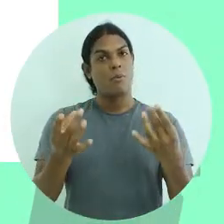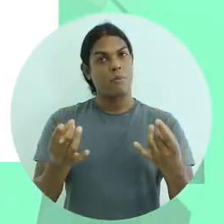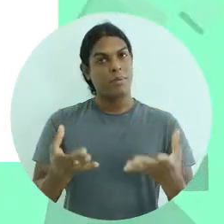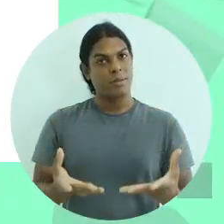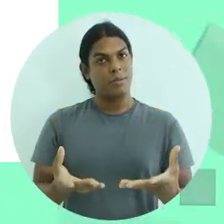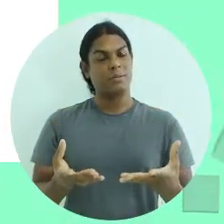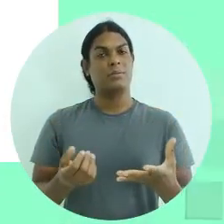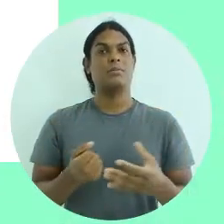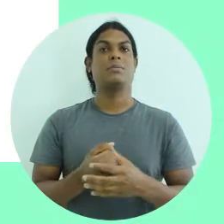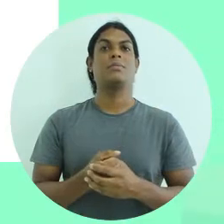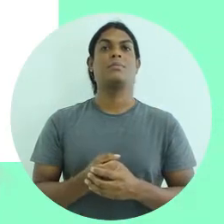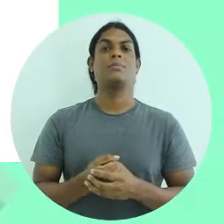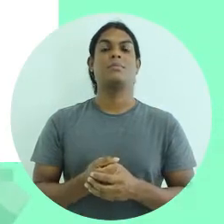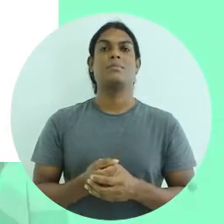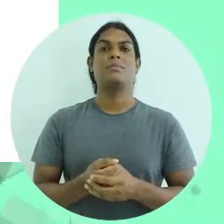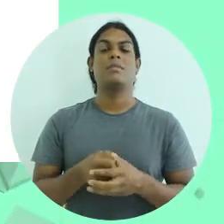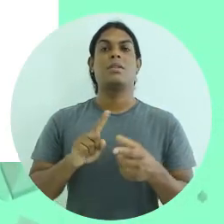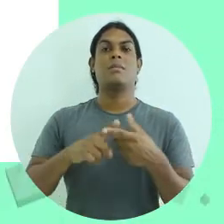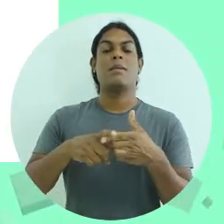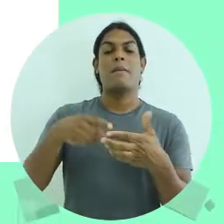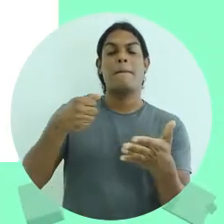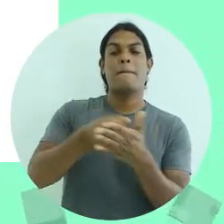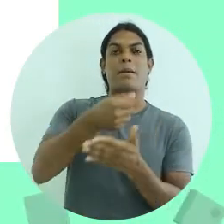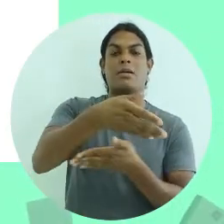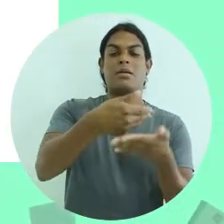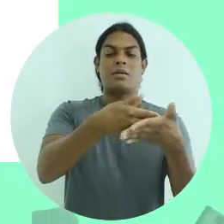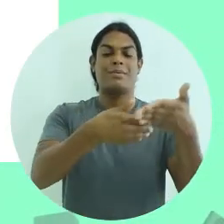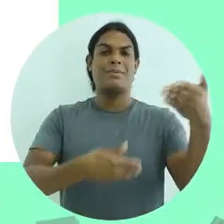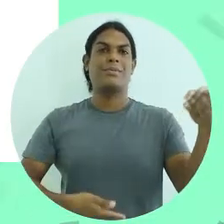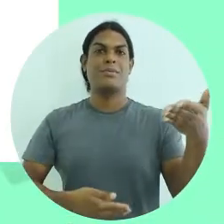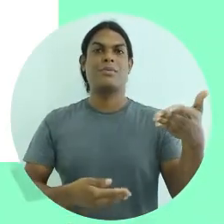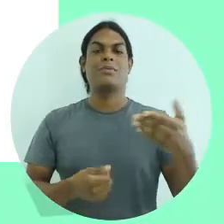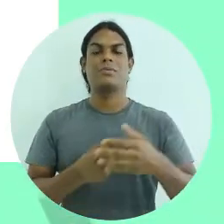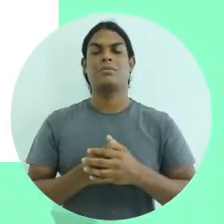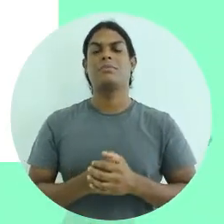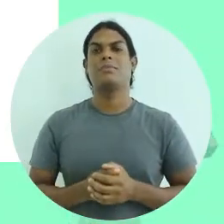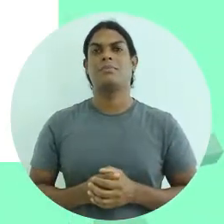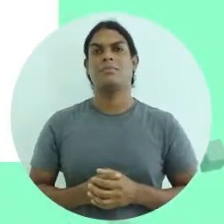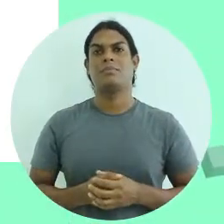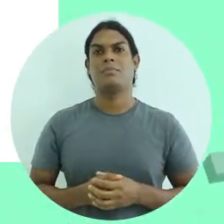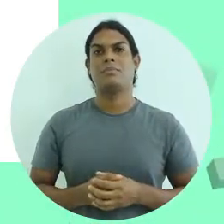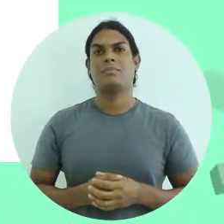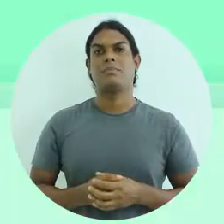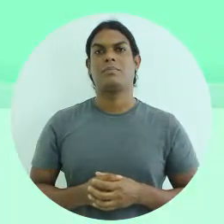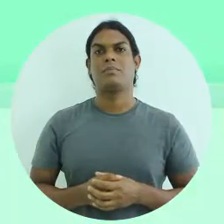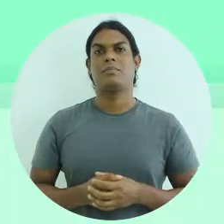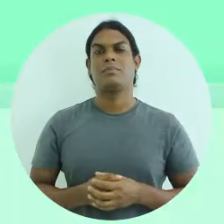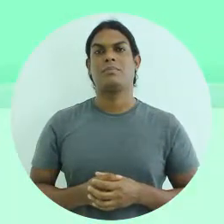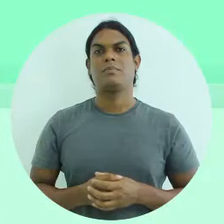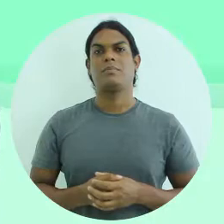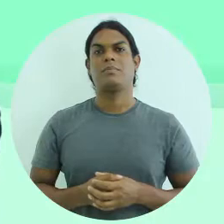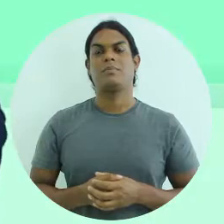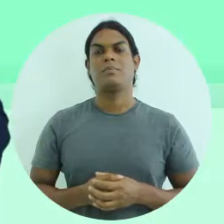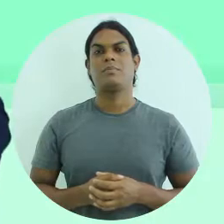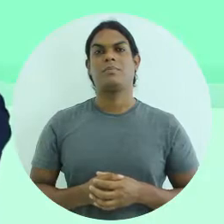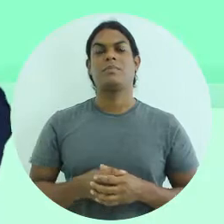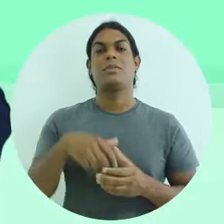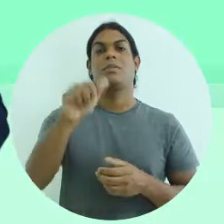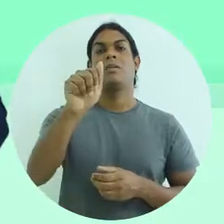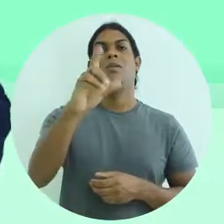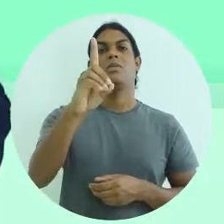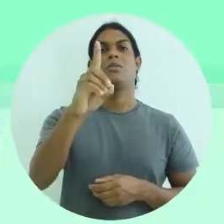ou seja, destinado para cobrir os custos de despesas com a comercialização desse produto, como despachador nele um destino,